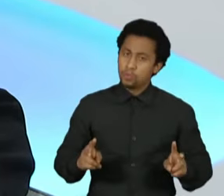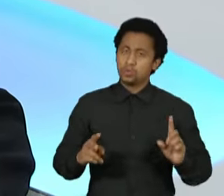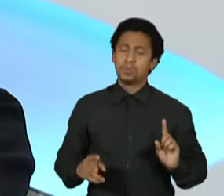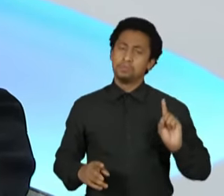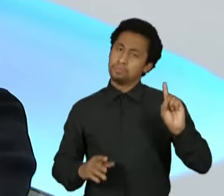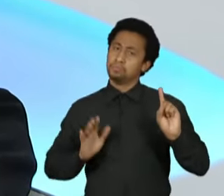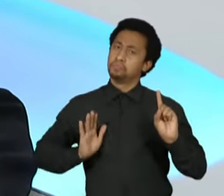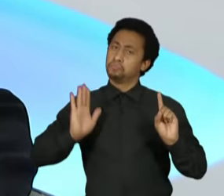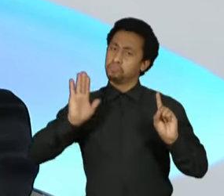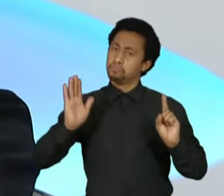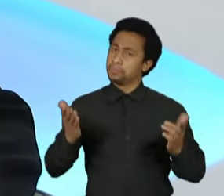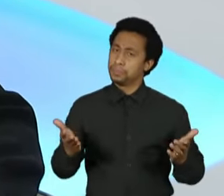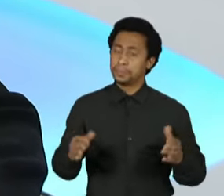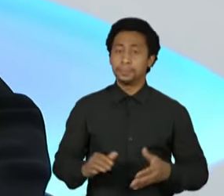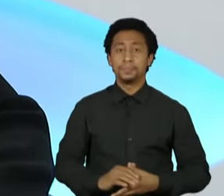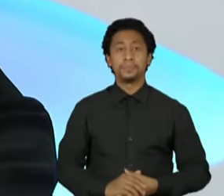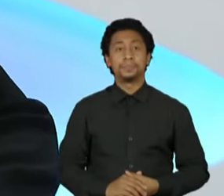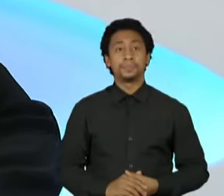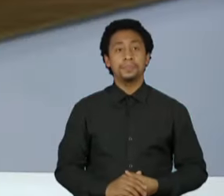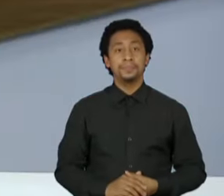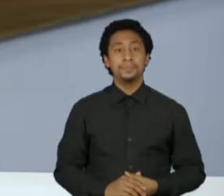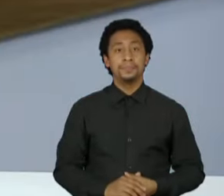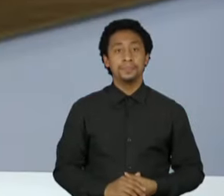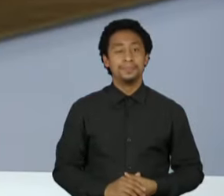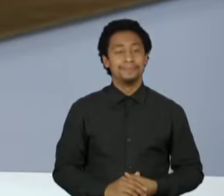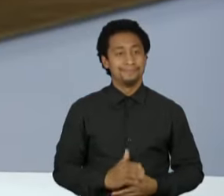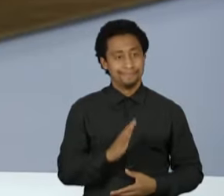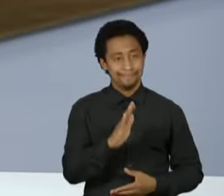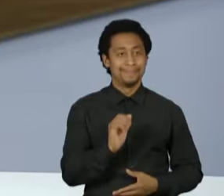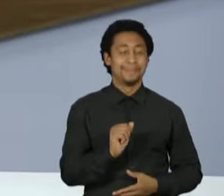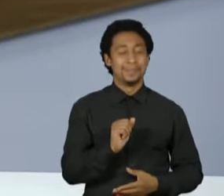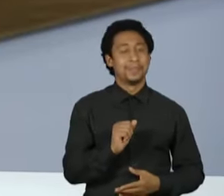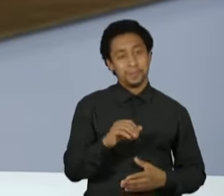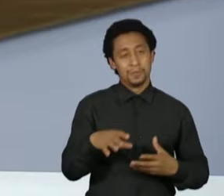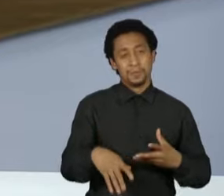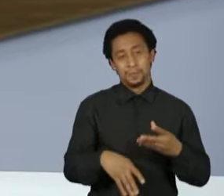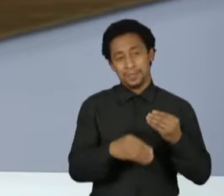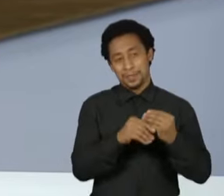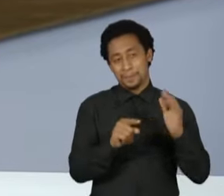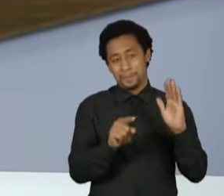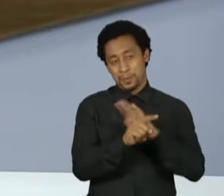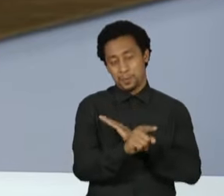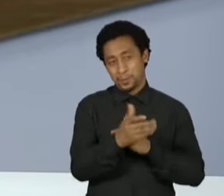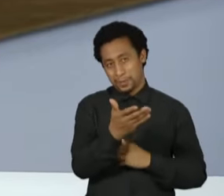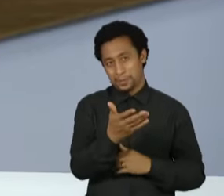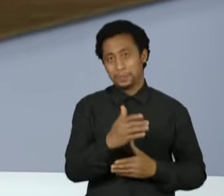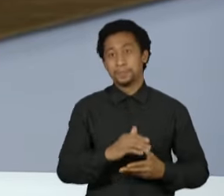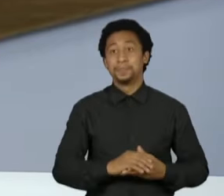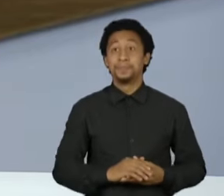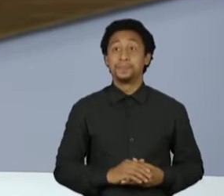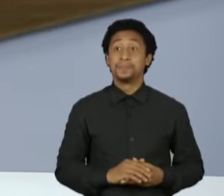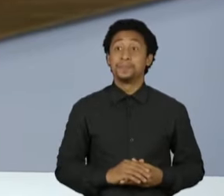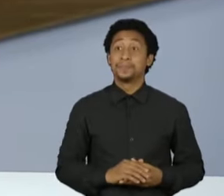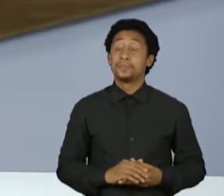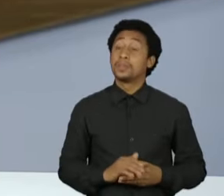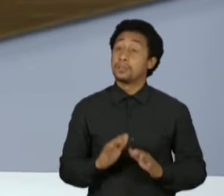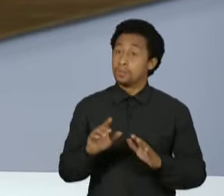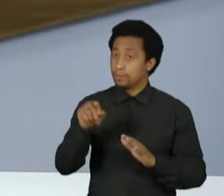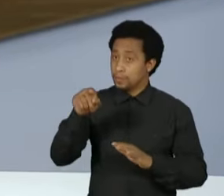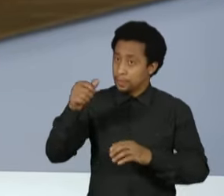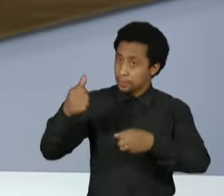Ao contrário. Posso dar sequência? Diga, Thaís. Só para dar sequência à pergunta do Renato, senadora. A senhora disse que a sua